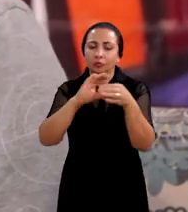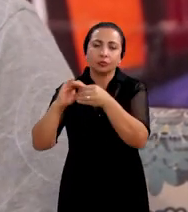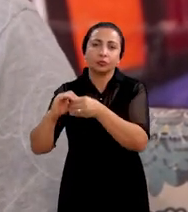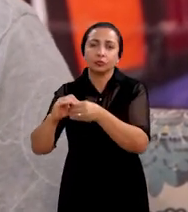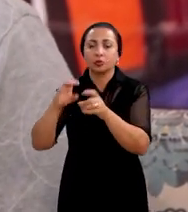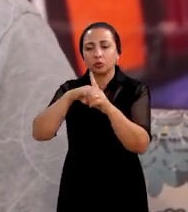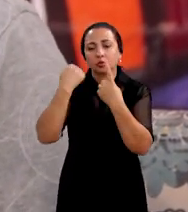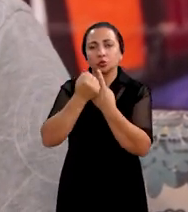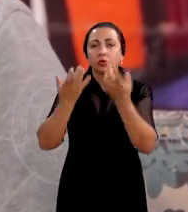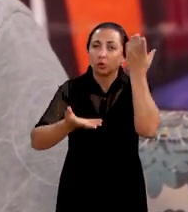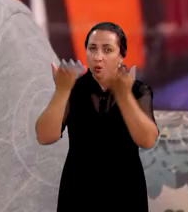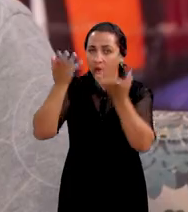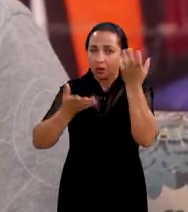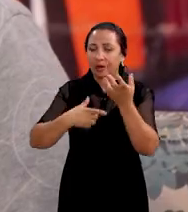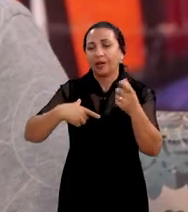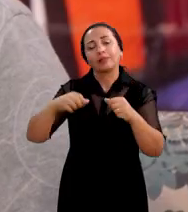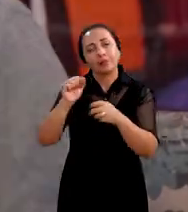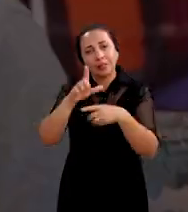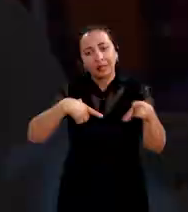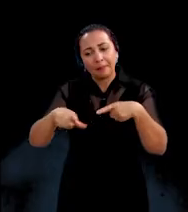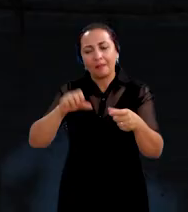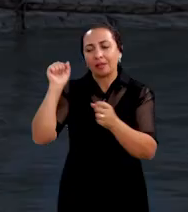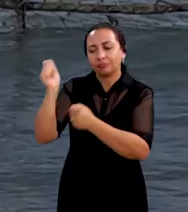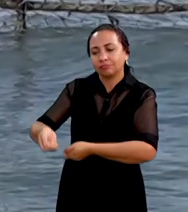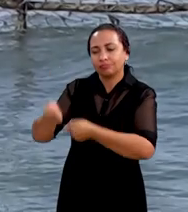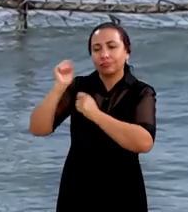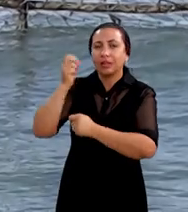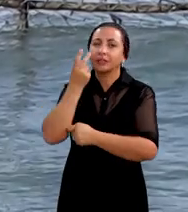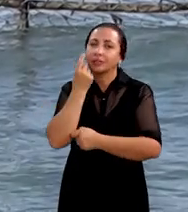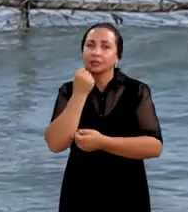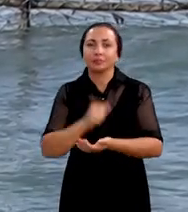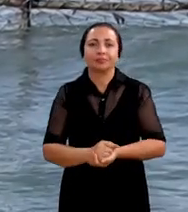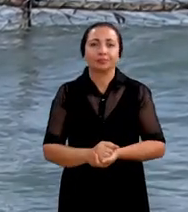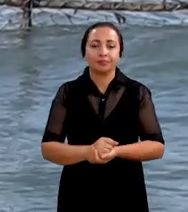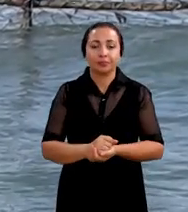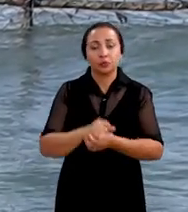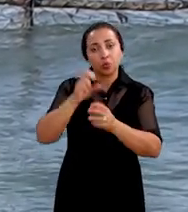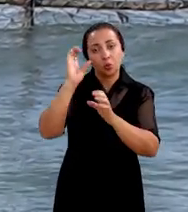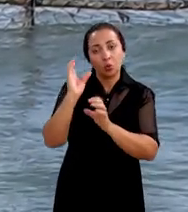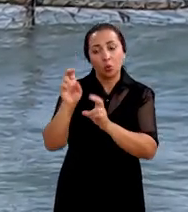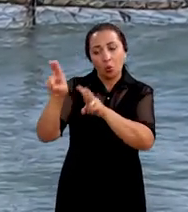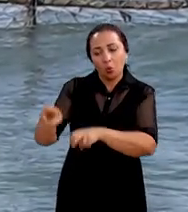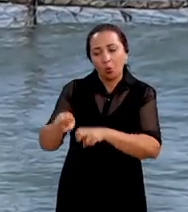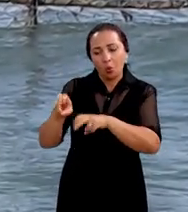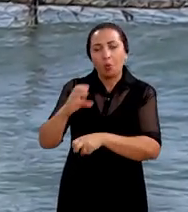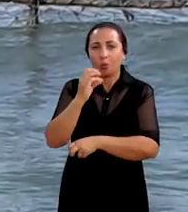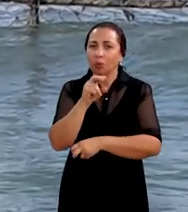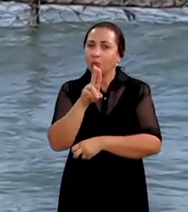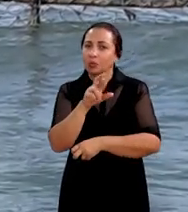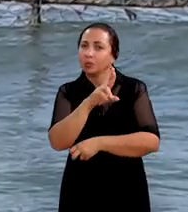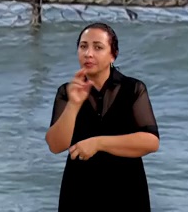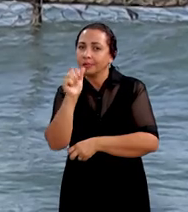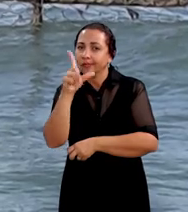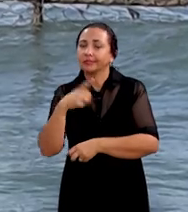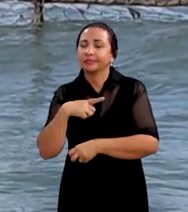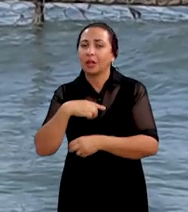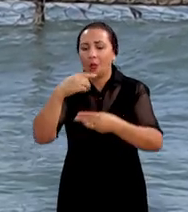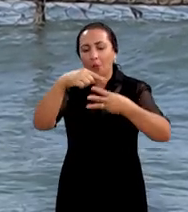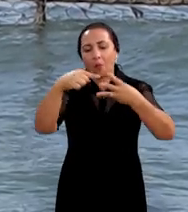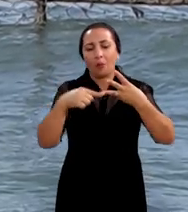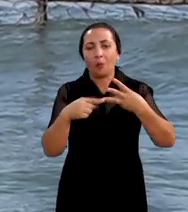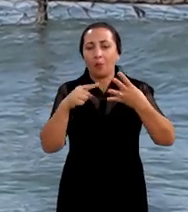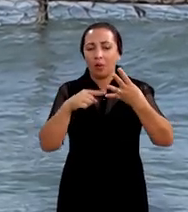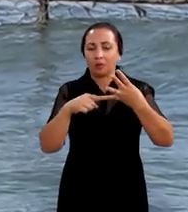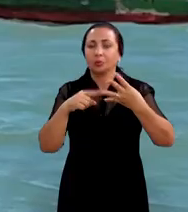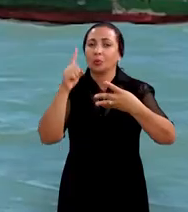contexto socioeconômico da atividade da pesca no Ceará. O curral tem quatro compartimentos. Um é chamado de